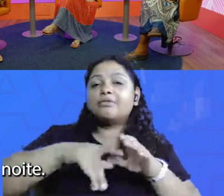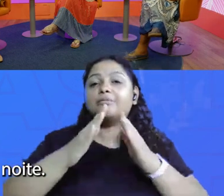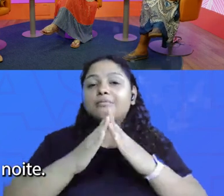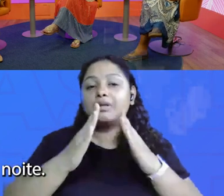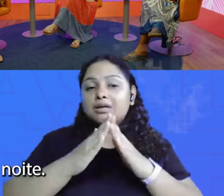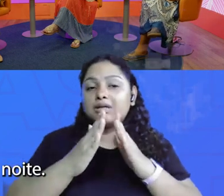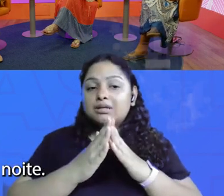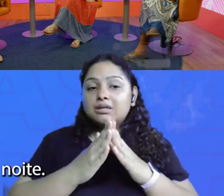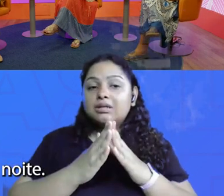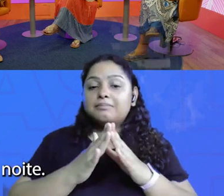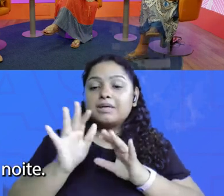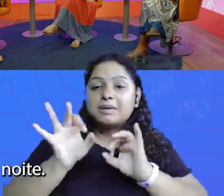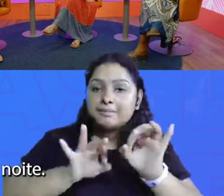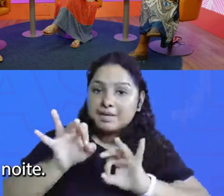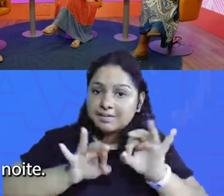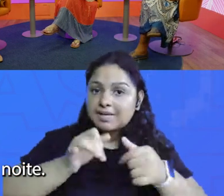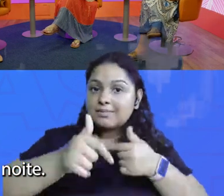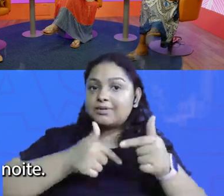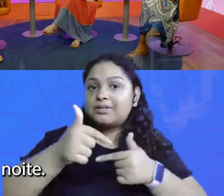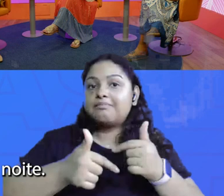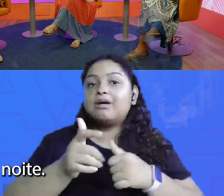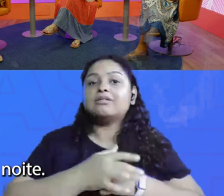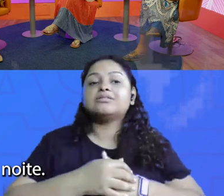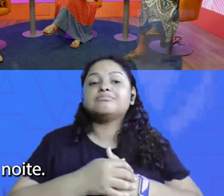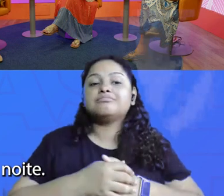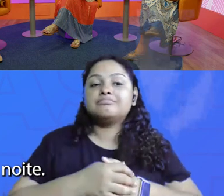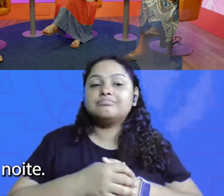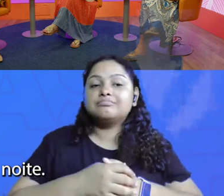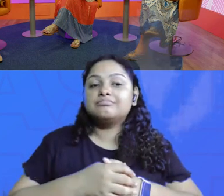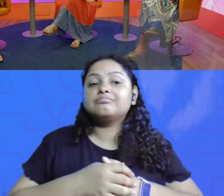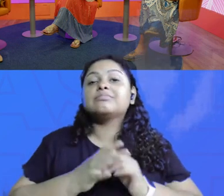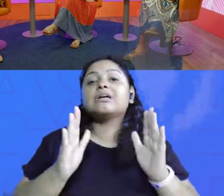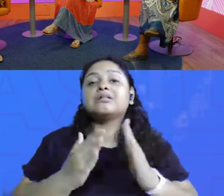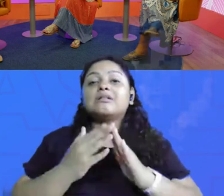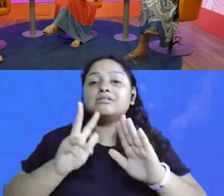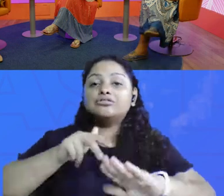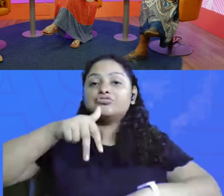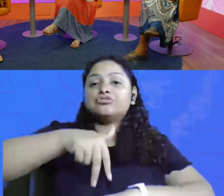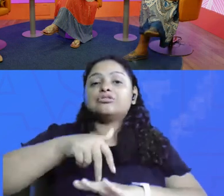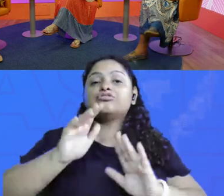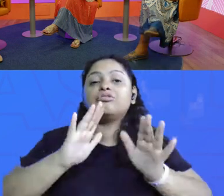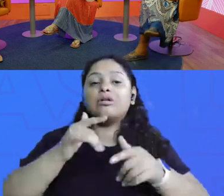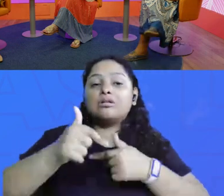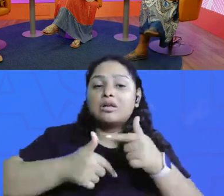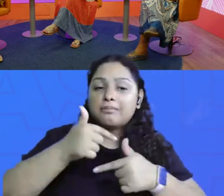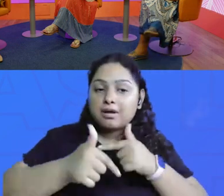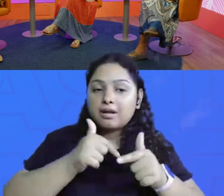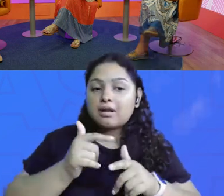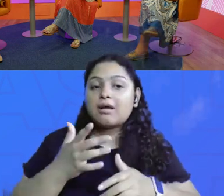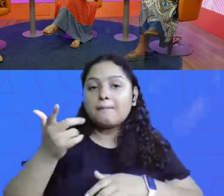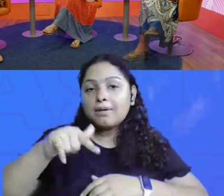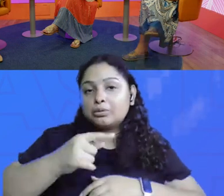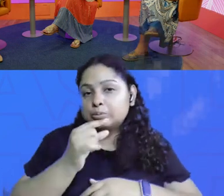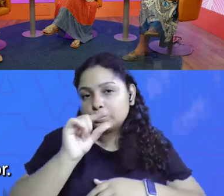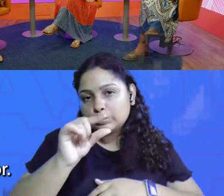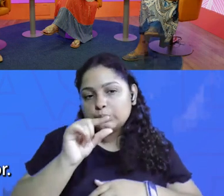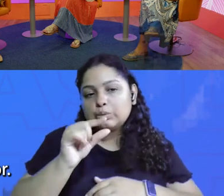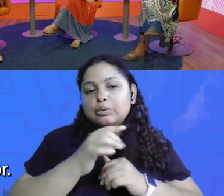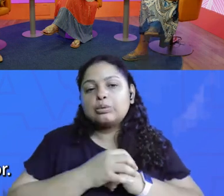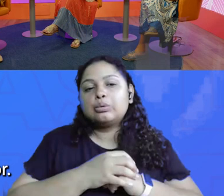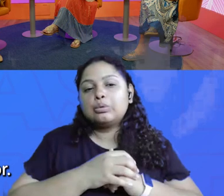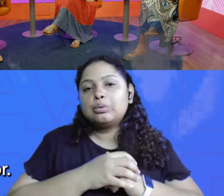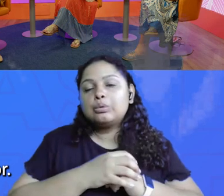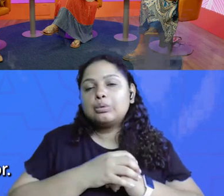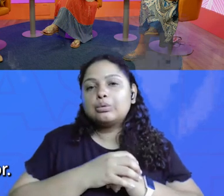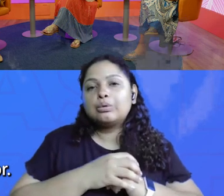para casa para ainda finalizar alguma coisa exatamente sêniorante. Cheguei em casa, ia trabalhar mais um pouquinho aqui